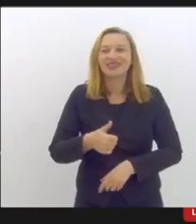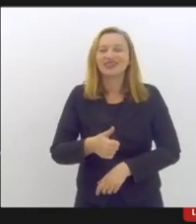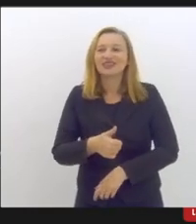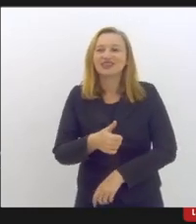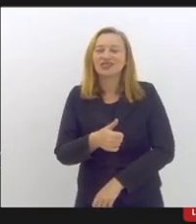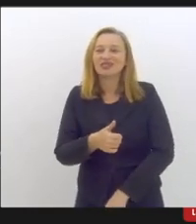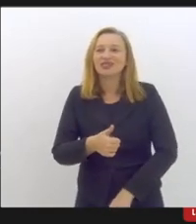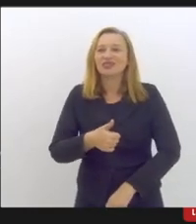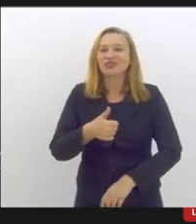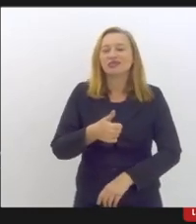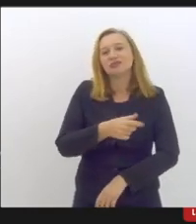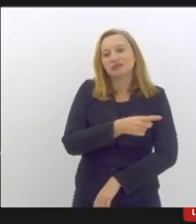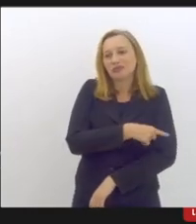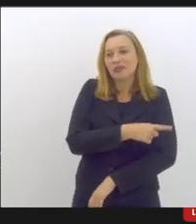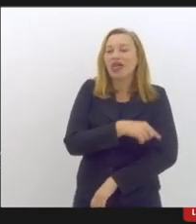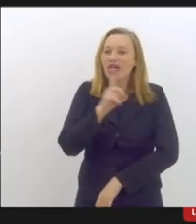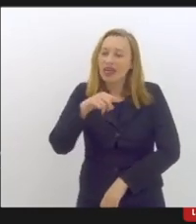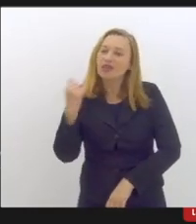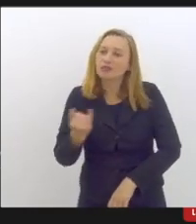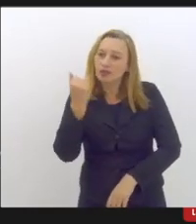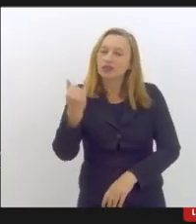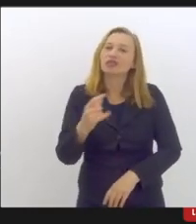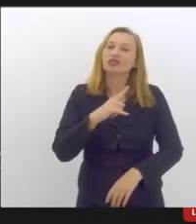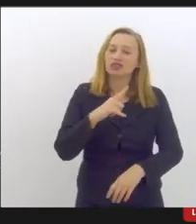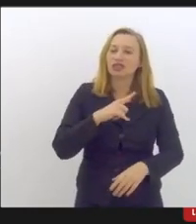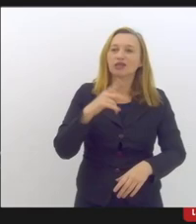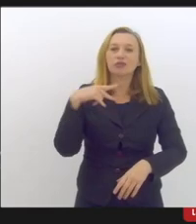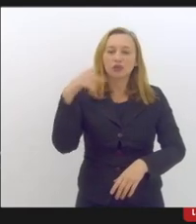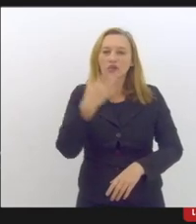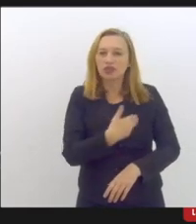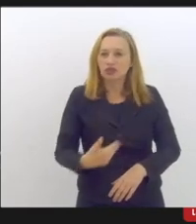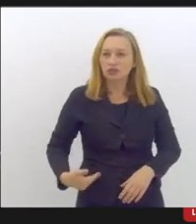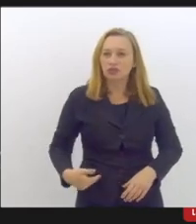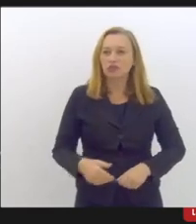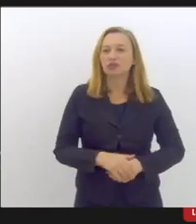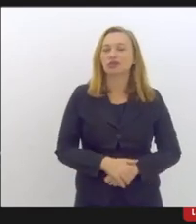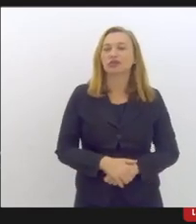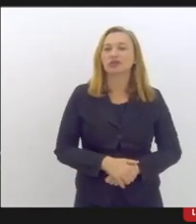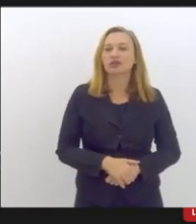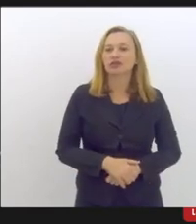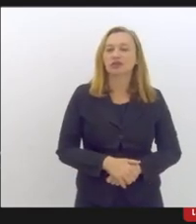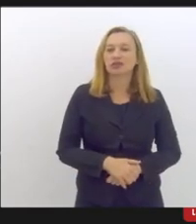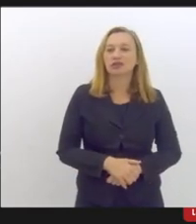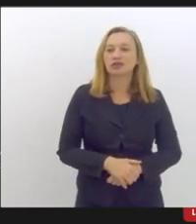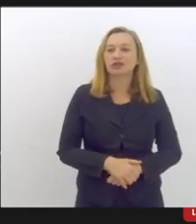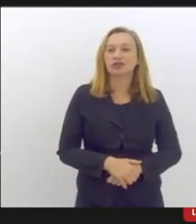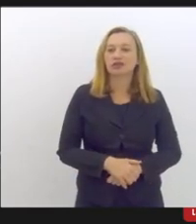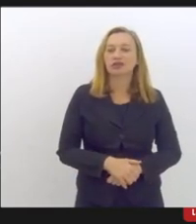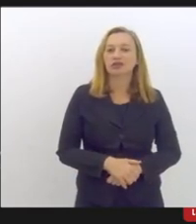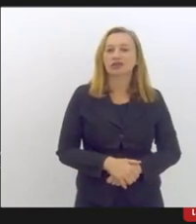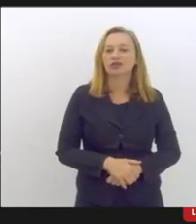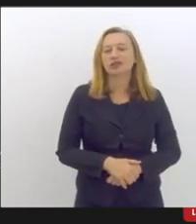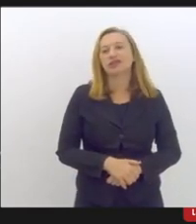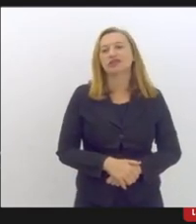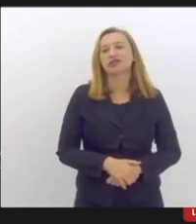importante que a gente pense e lute por políticas públicas que instrumentalizem né